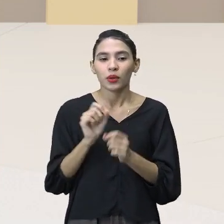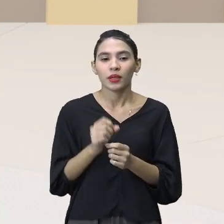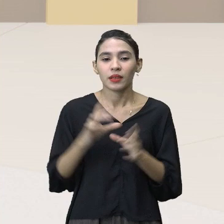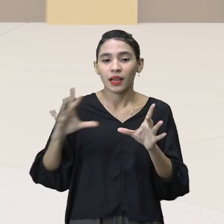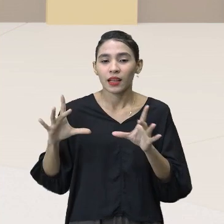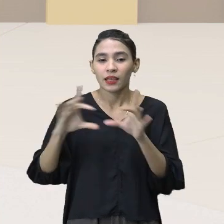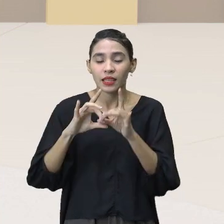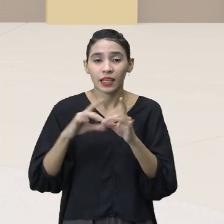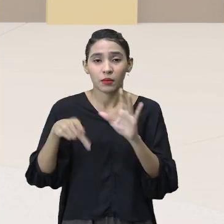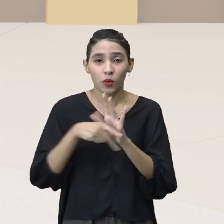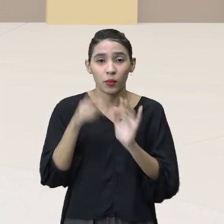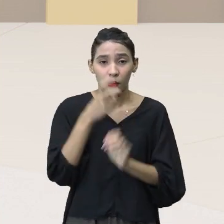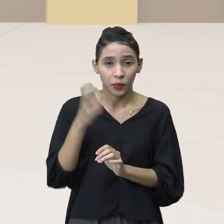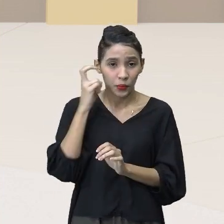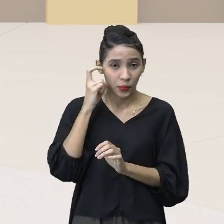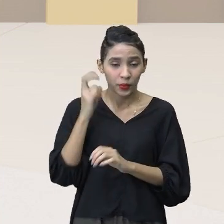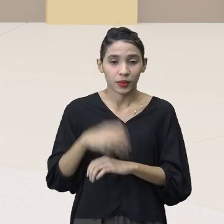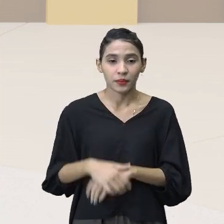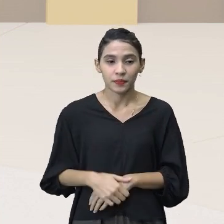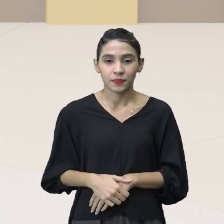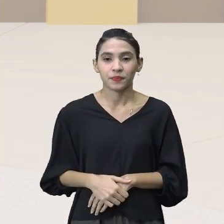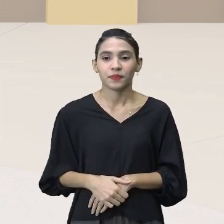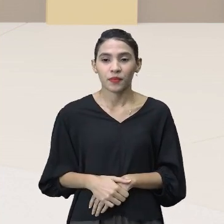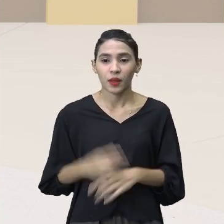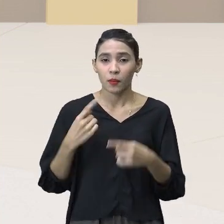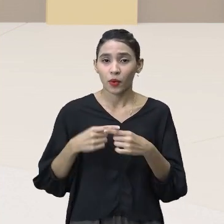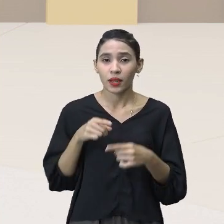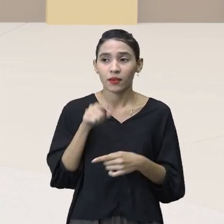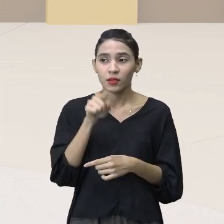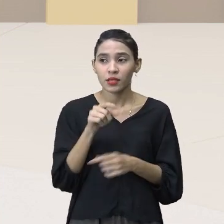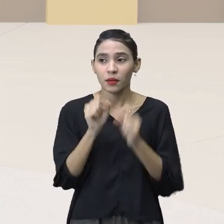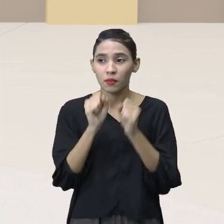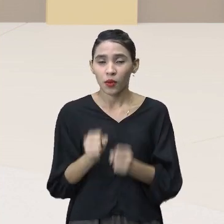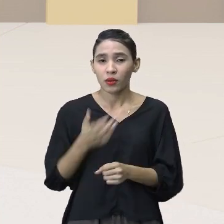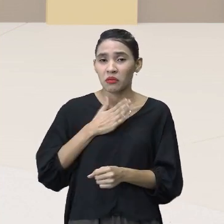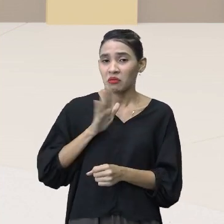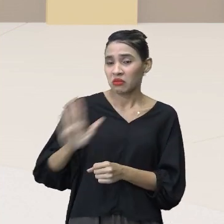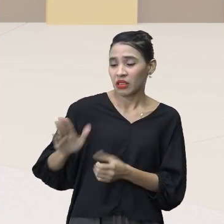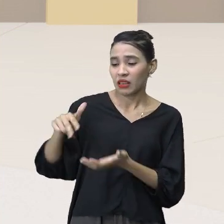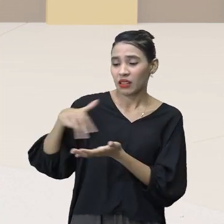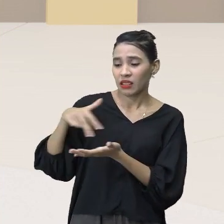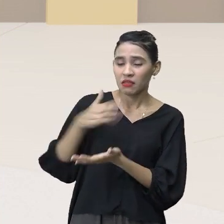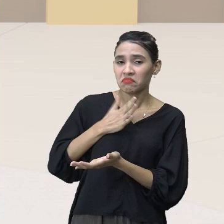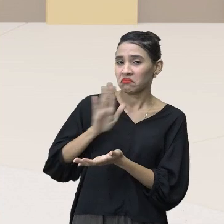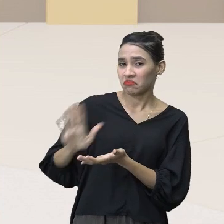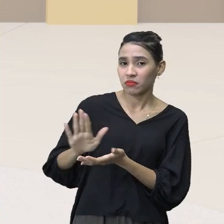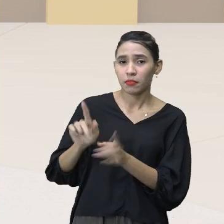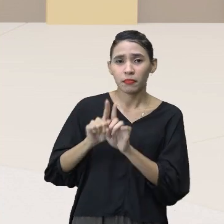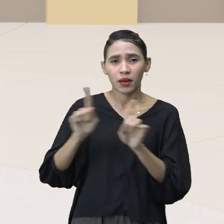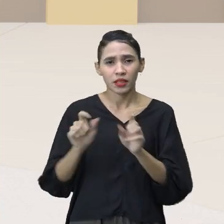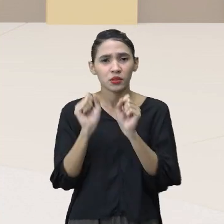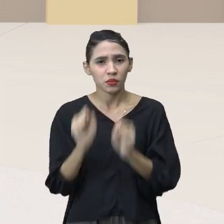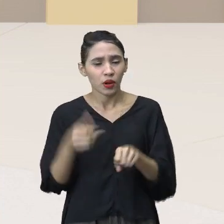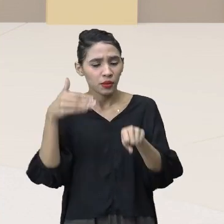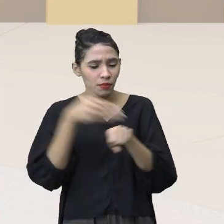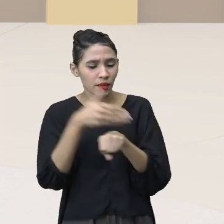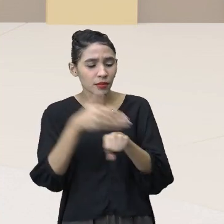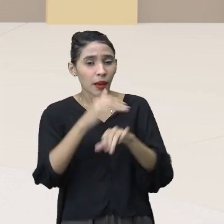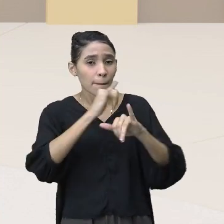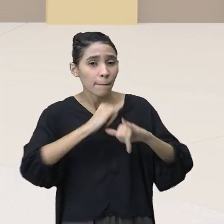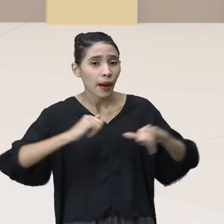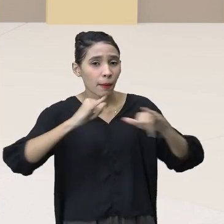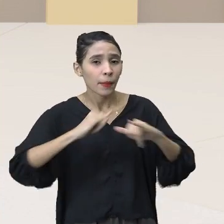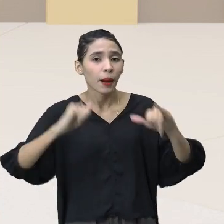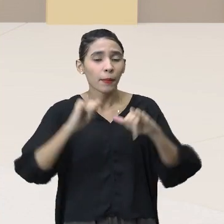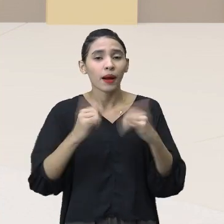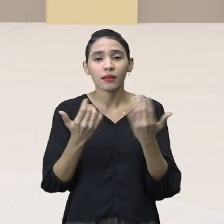ligadas aí à cultura, tá bom? Isso porque você pode não gostar das danças, mas pode participar da divulgação nas redes